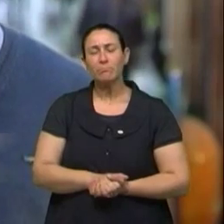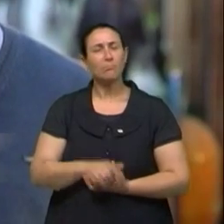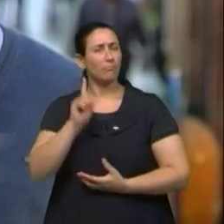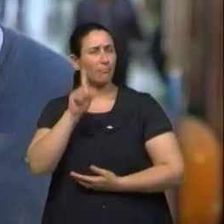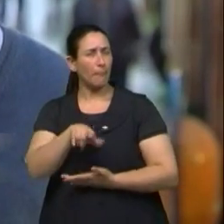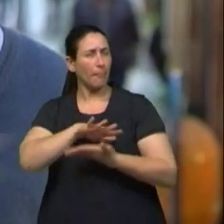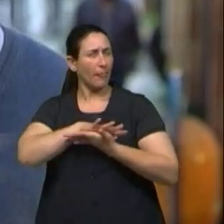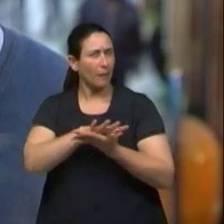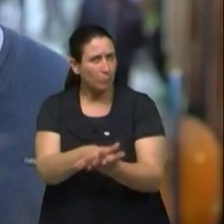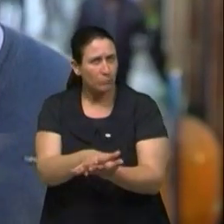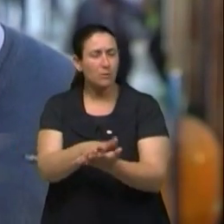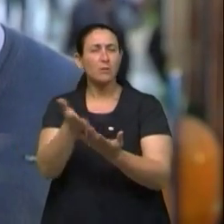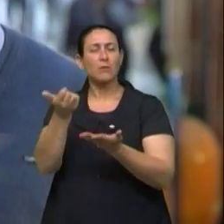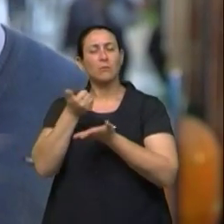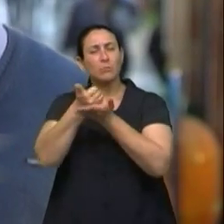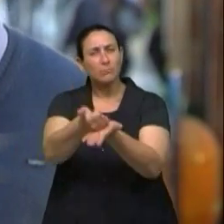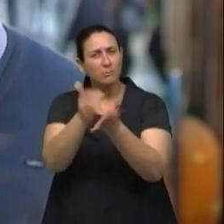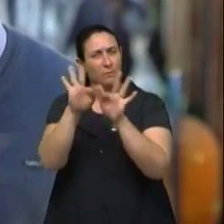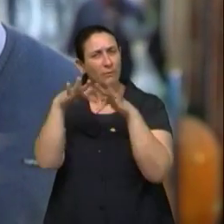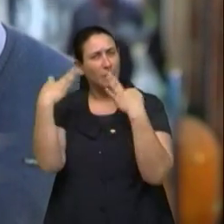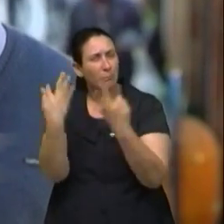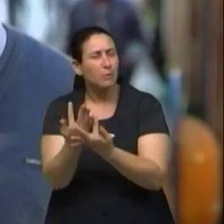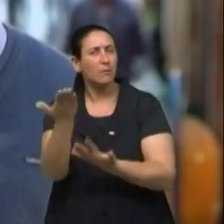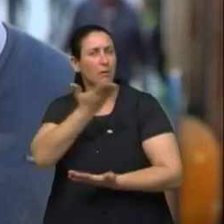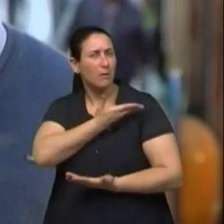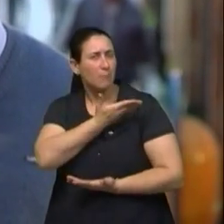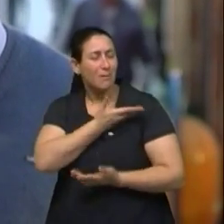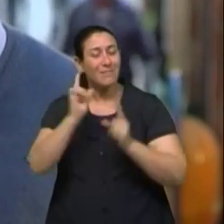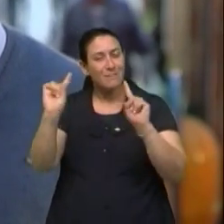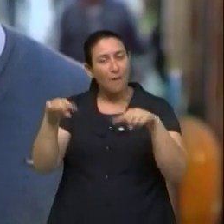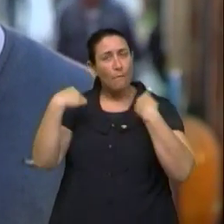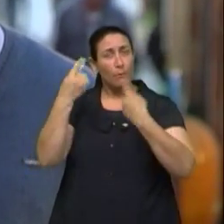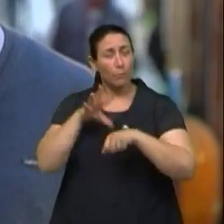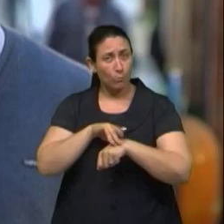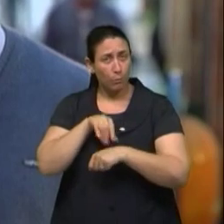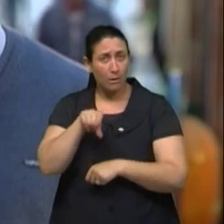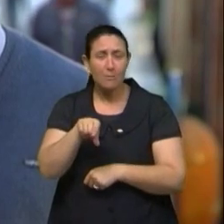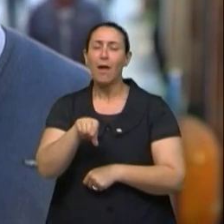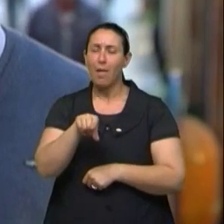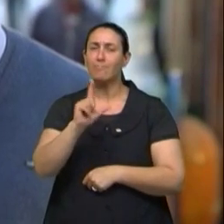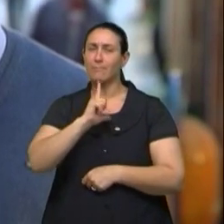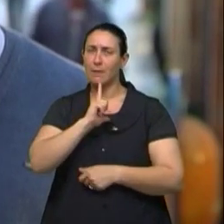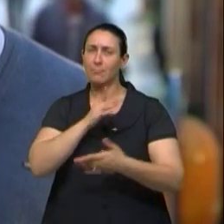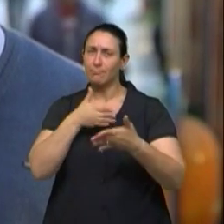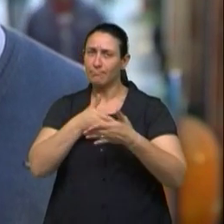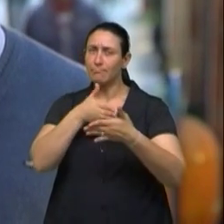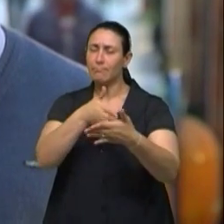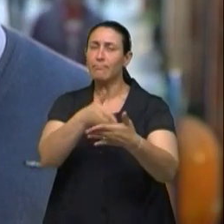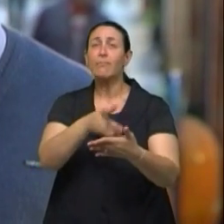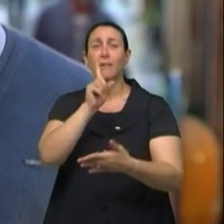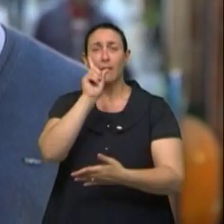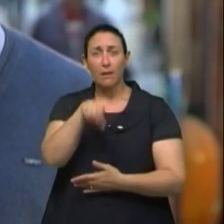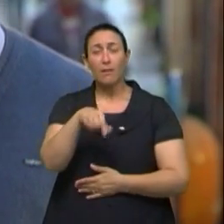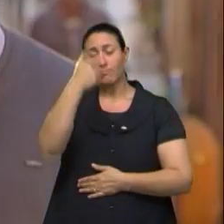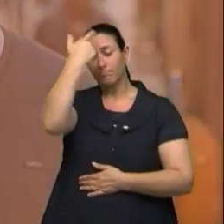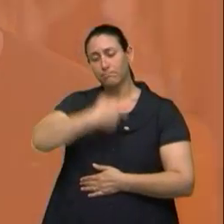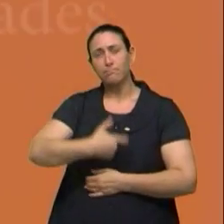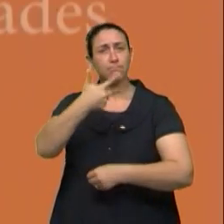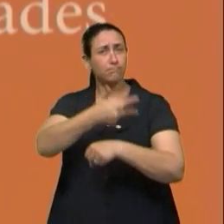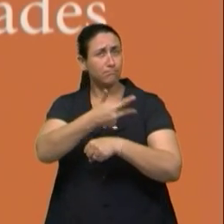aceitação da família e amigos e os desafios da doença são alguns dos obstáculos que nós, portadores do HIV,